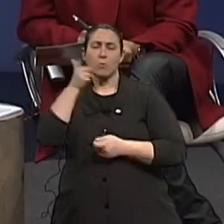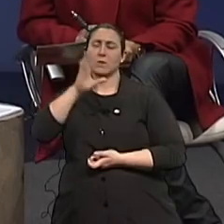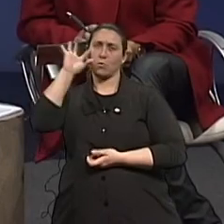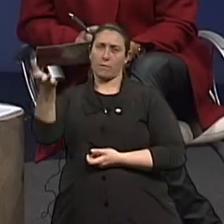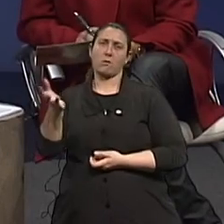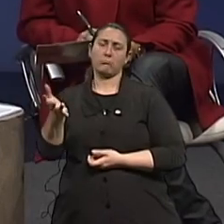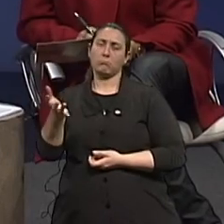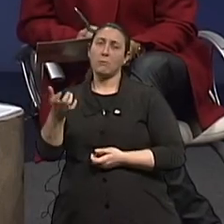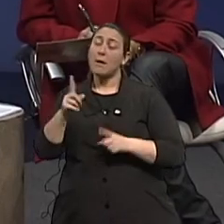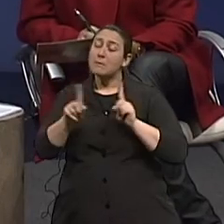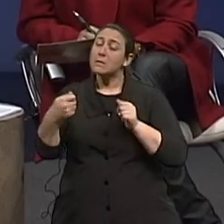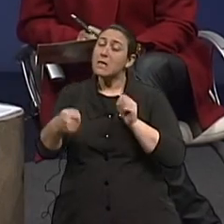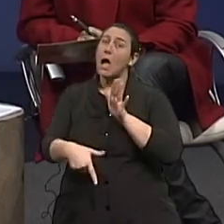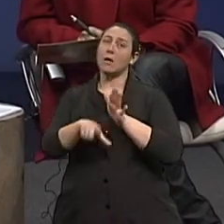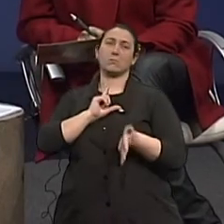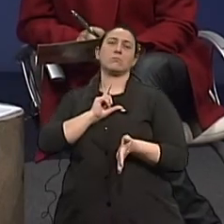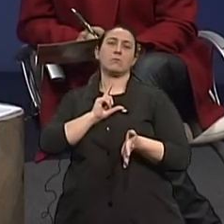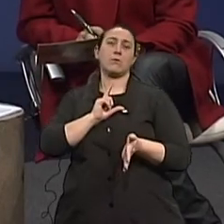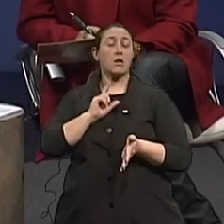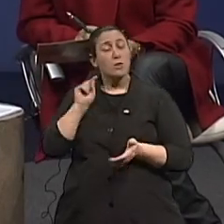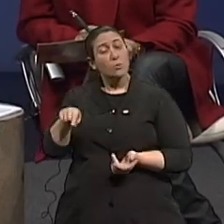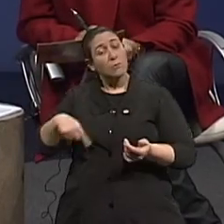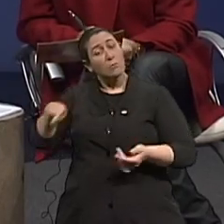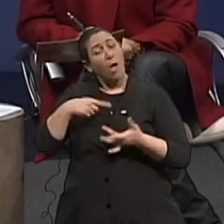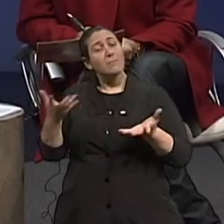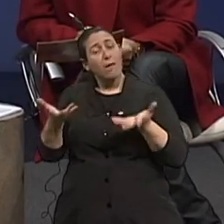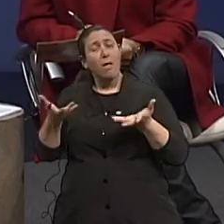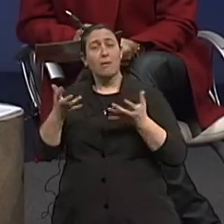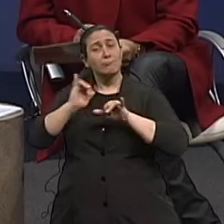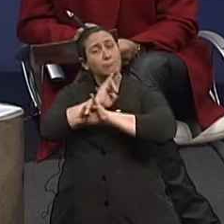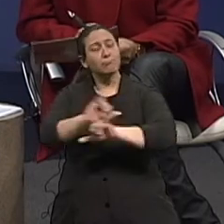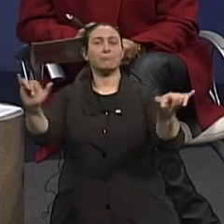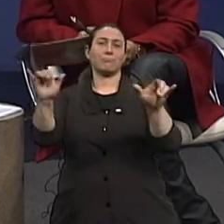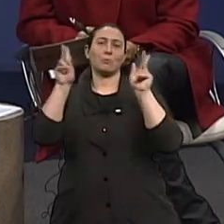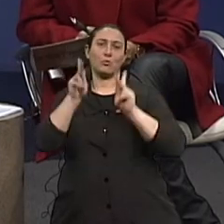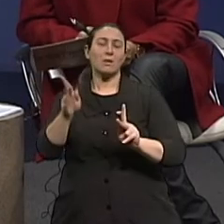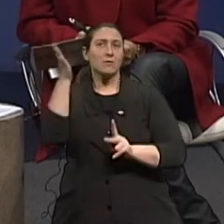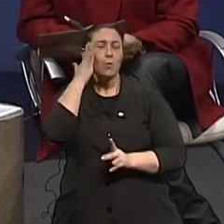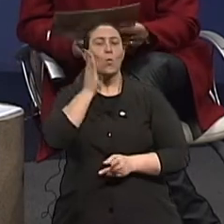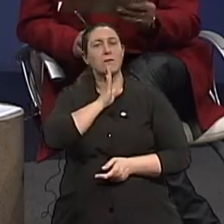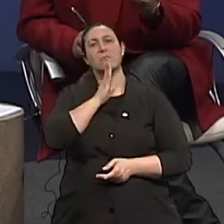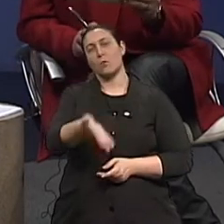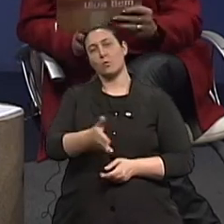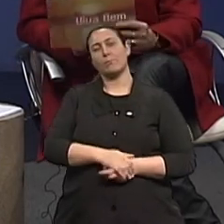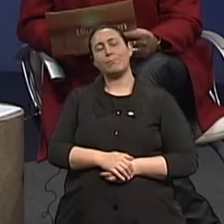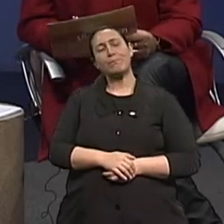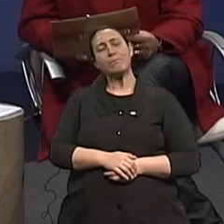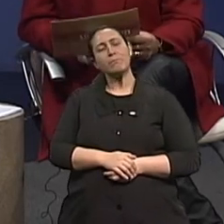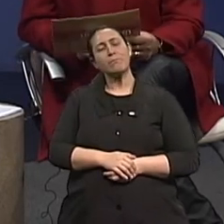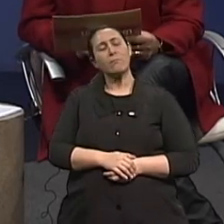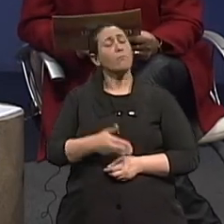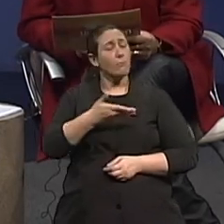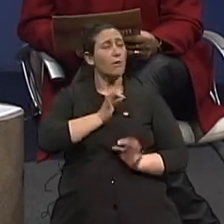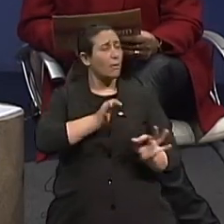Perfeito. Então, esta, esse é o que nós gostaríamos de transmitir, né, de passar essa ideia. E aí as pessoas devem